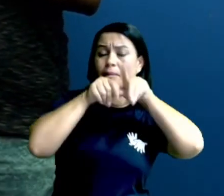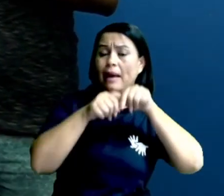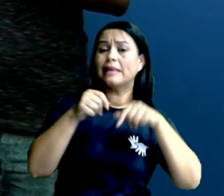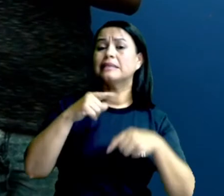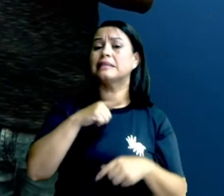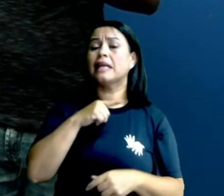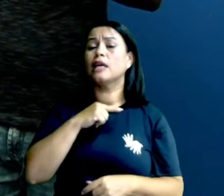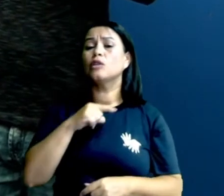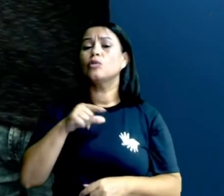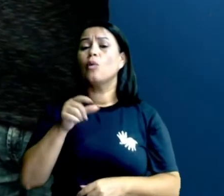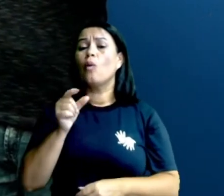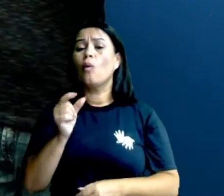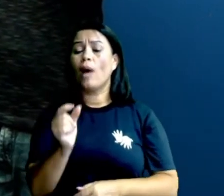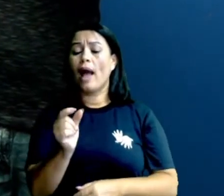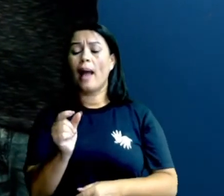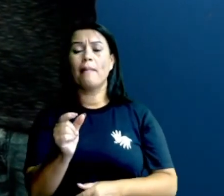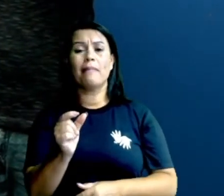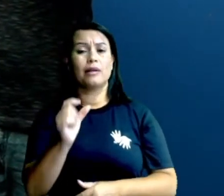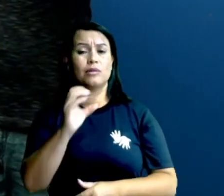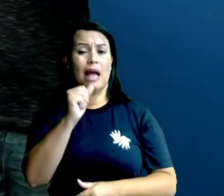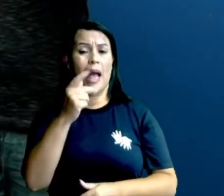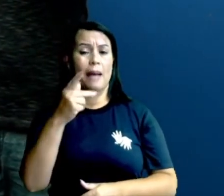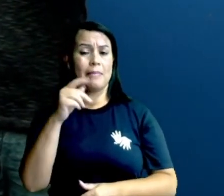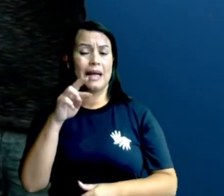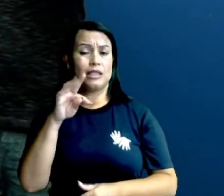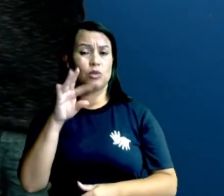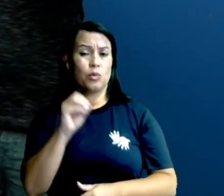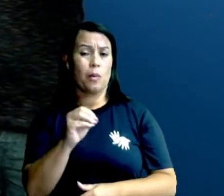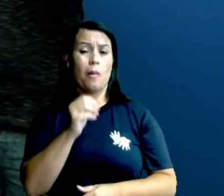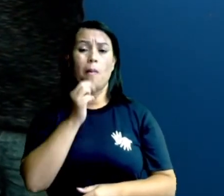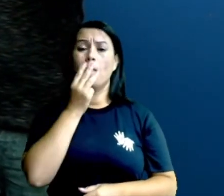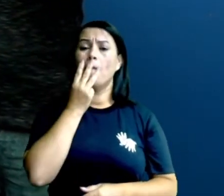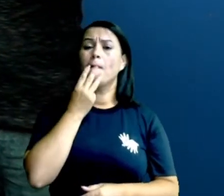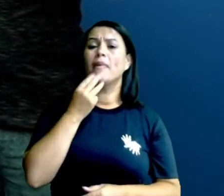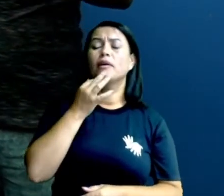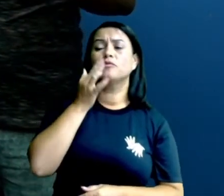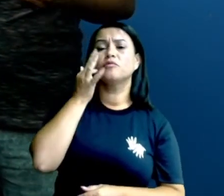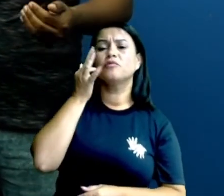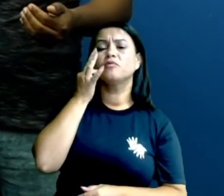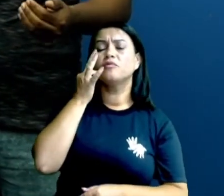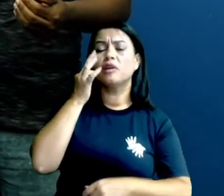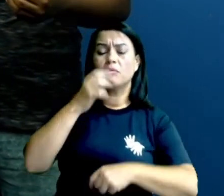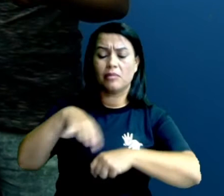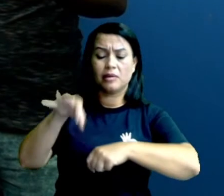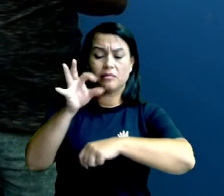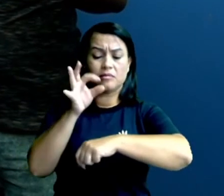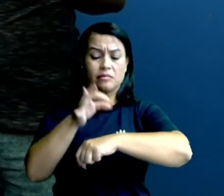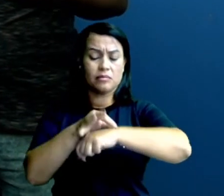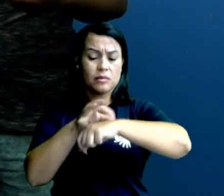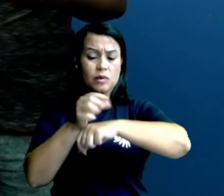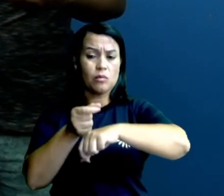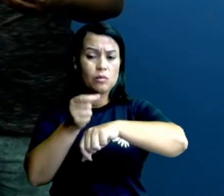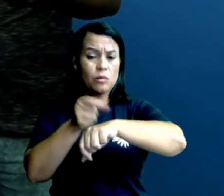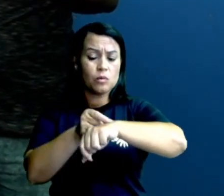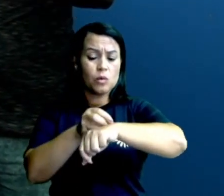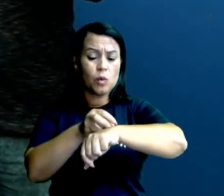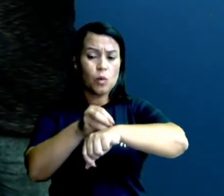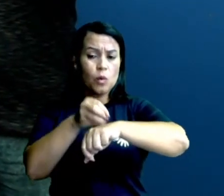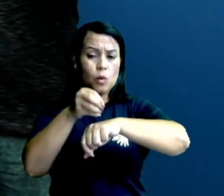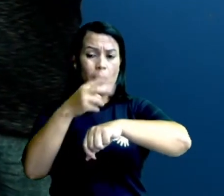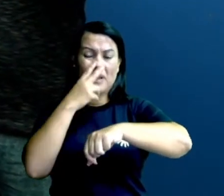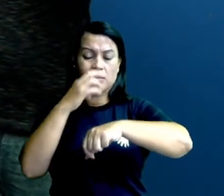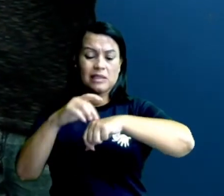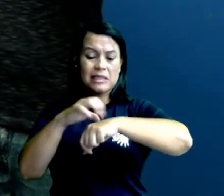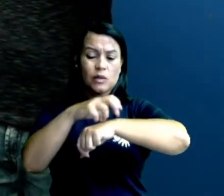no seu ciclo de vida, ele consegue sugar um pouco de sangue do hospedeiro, se solta, vai para o solo, muda de fase,